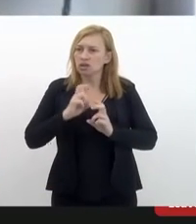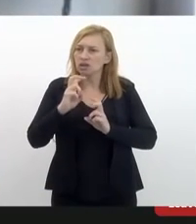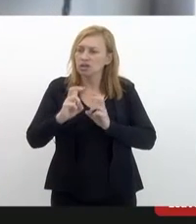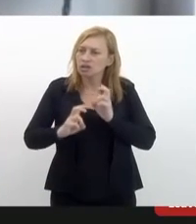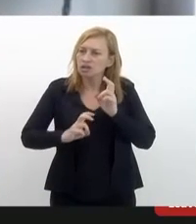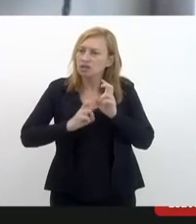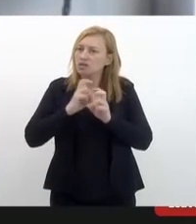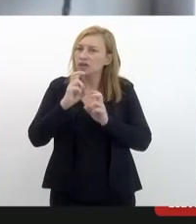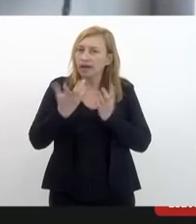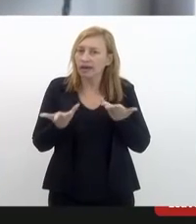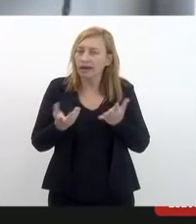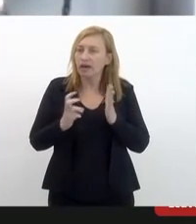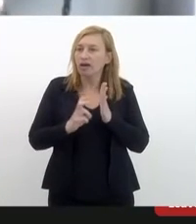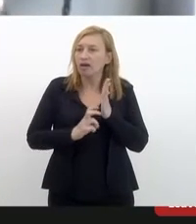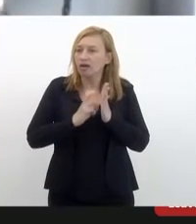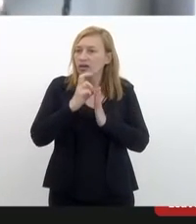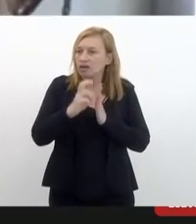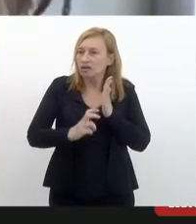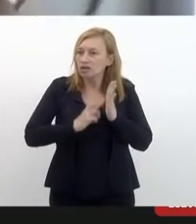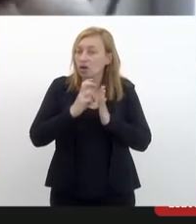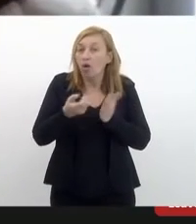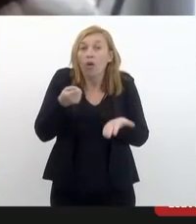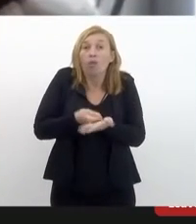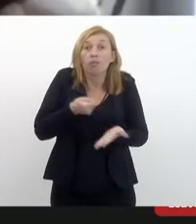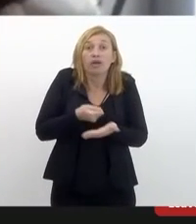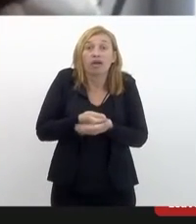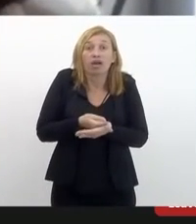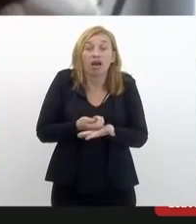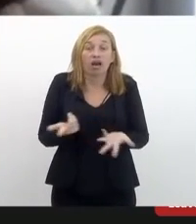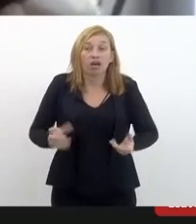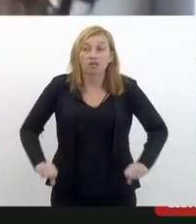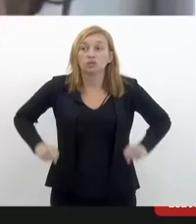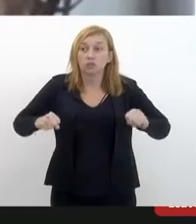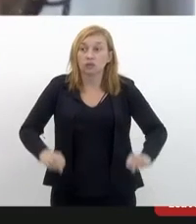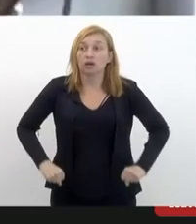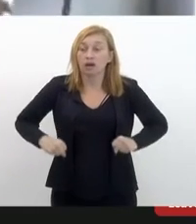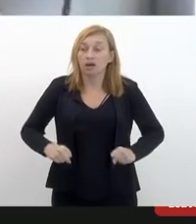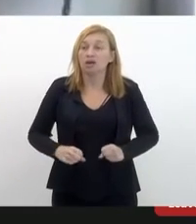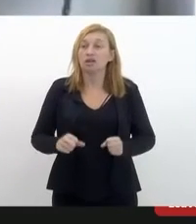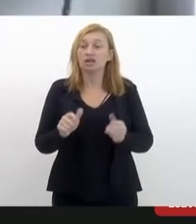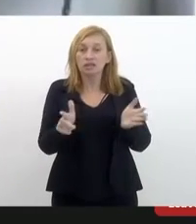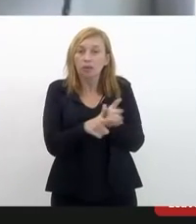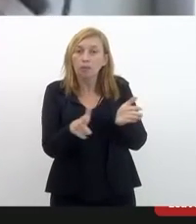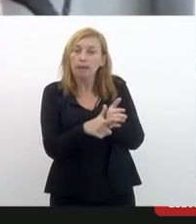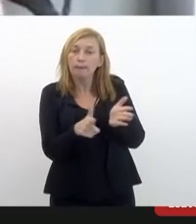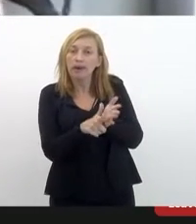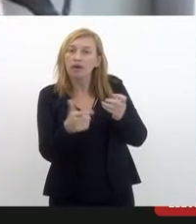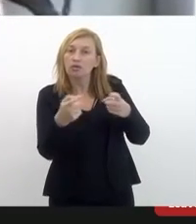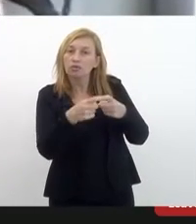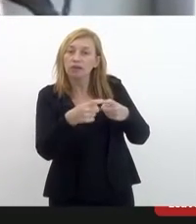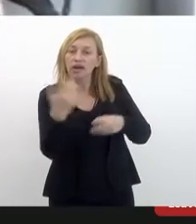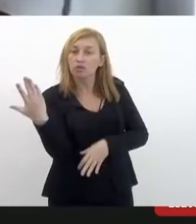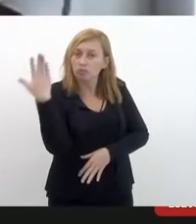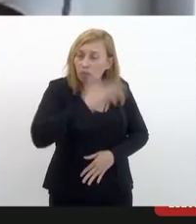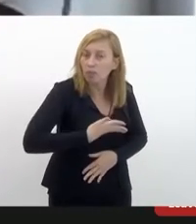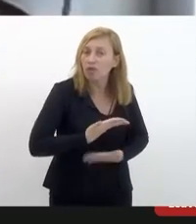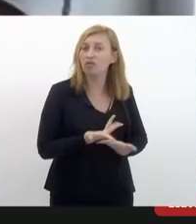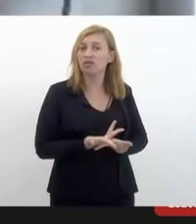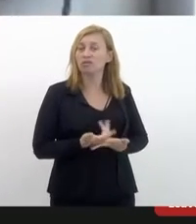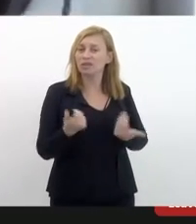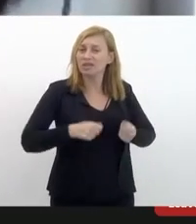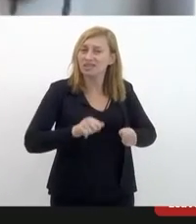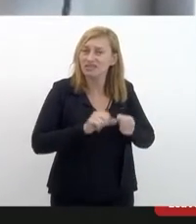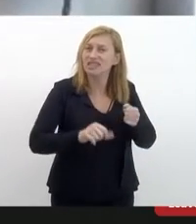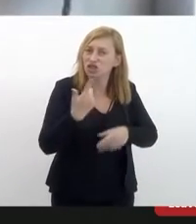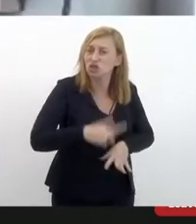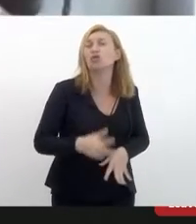comprometidos, são obrigados, embora tenham laudo, a comprovar a existência. Então, isso é